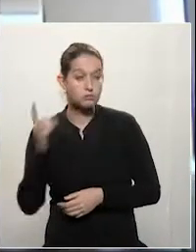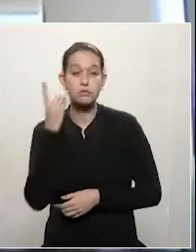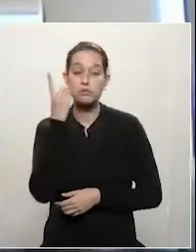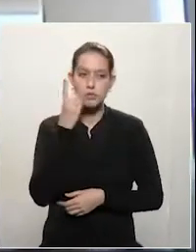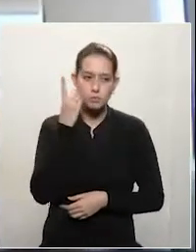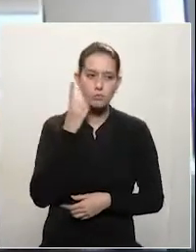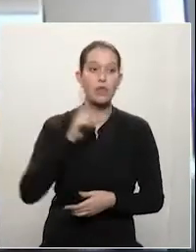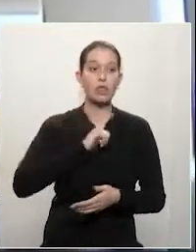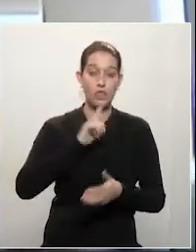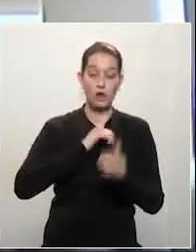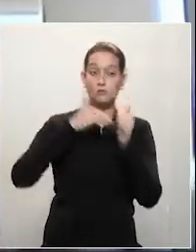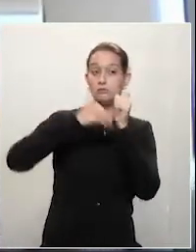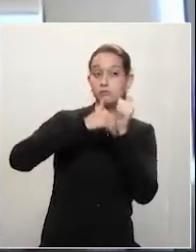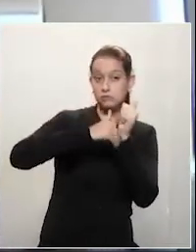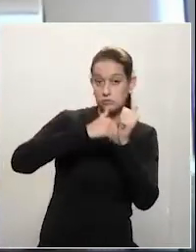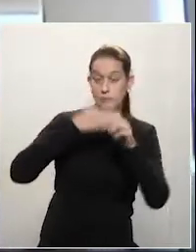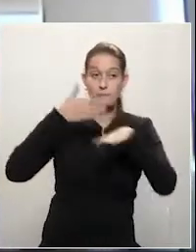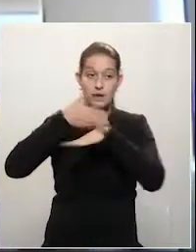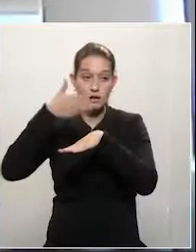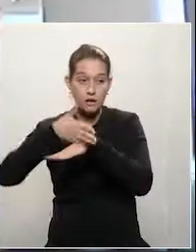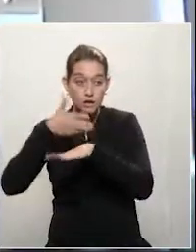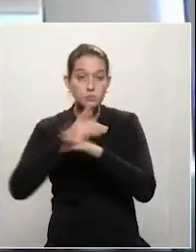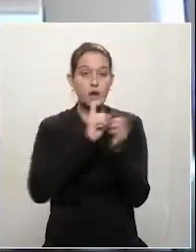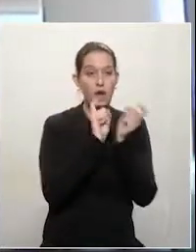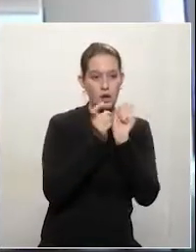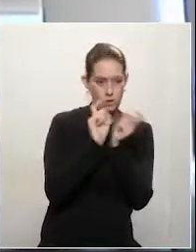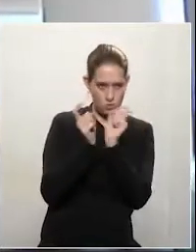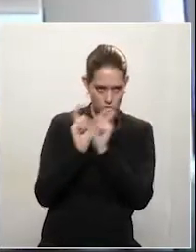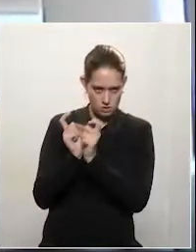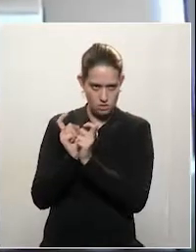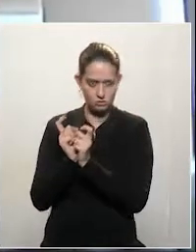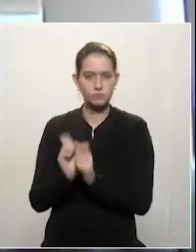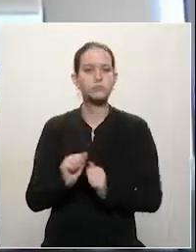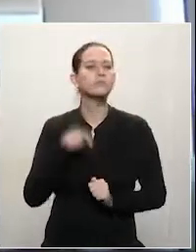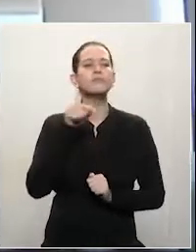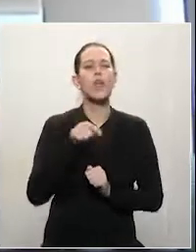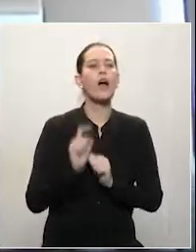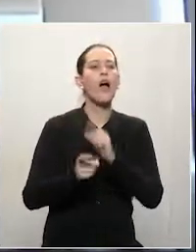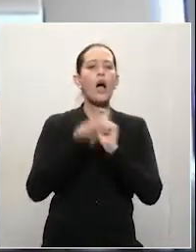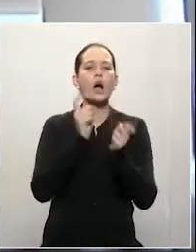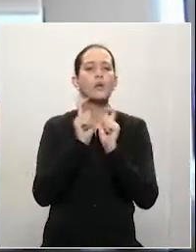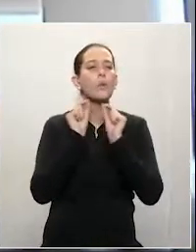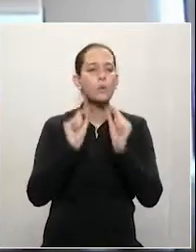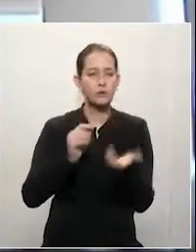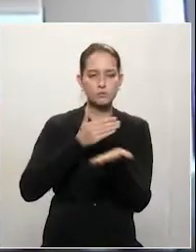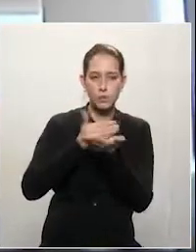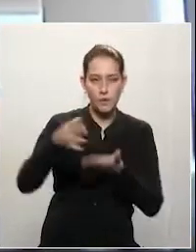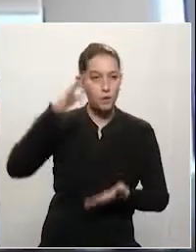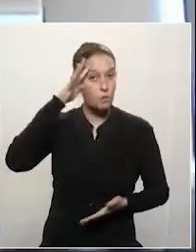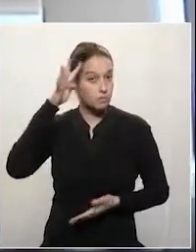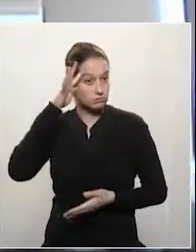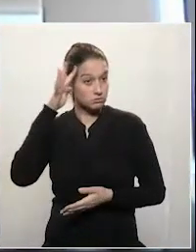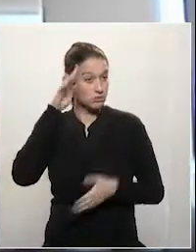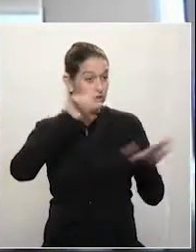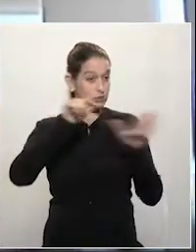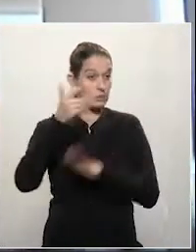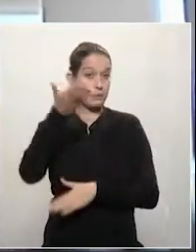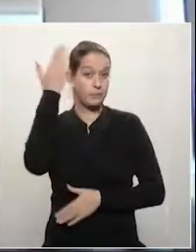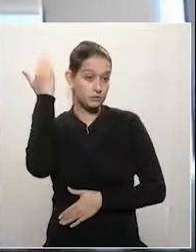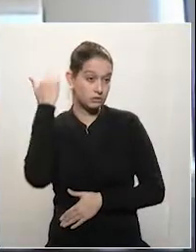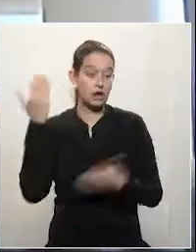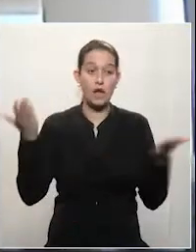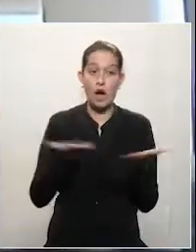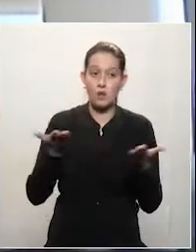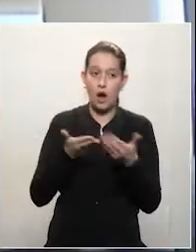visto, a próxima reunião da frente, que se instalou na quarta passada, é quinta-feira agora, às 10 horas,